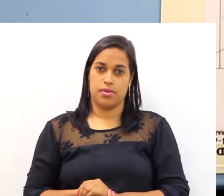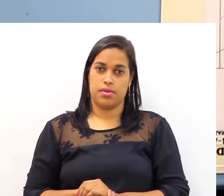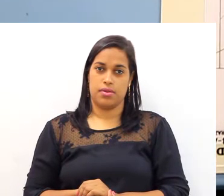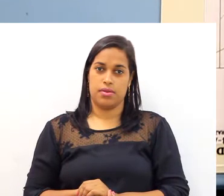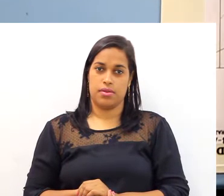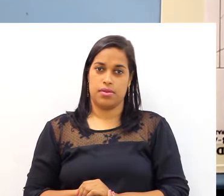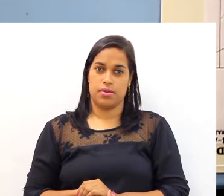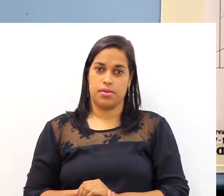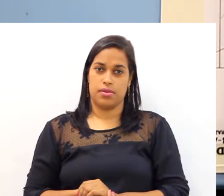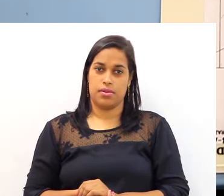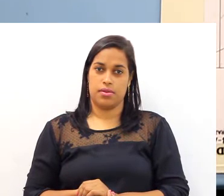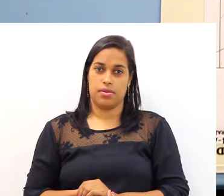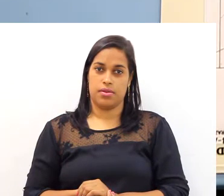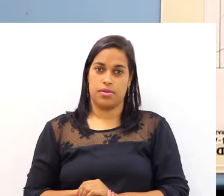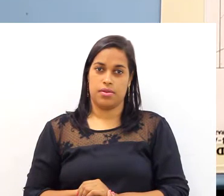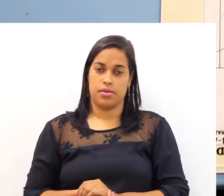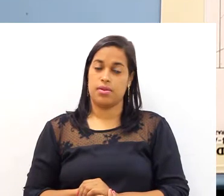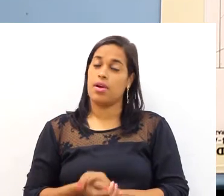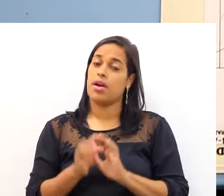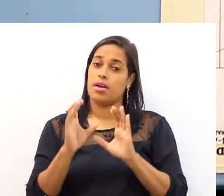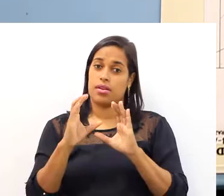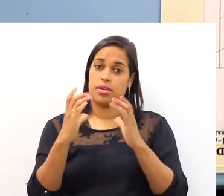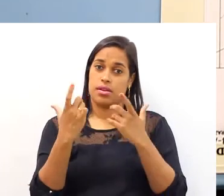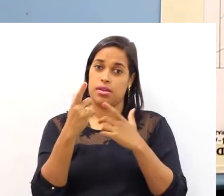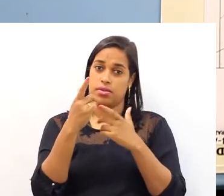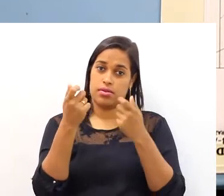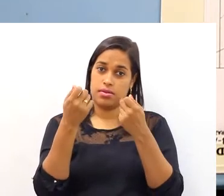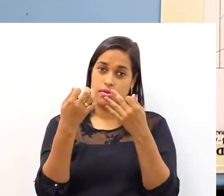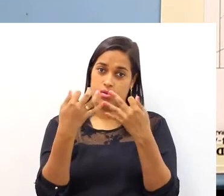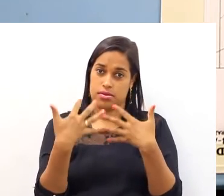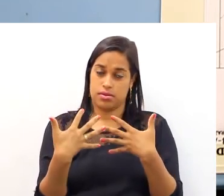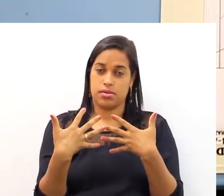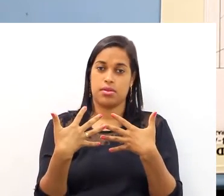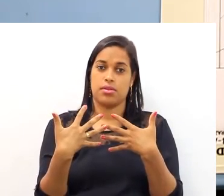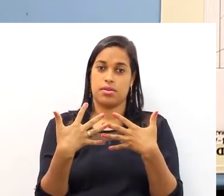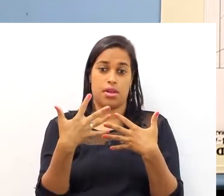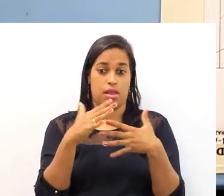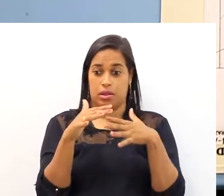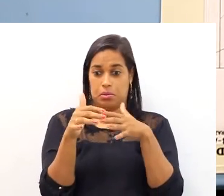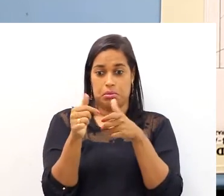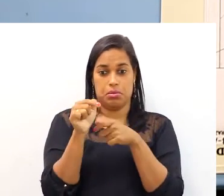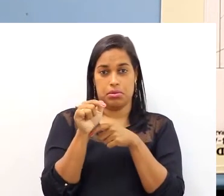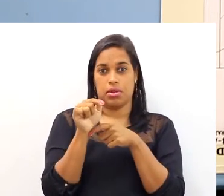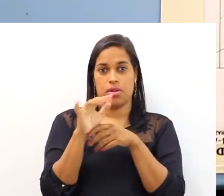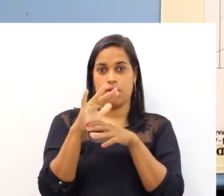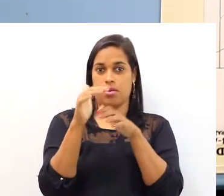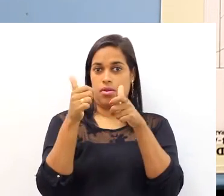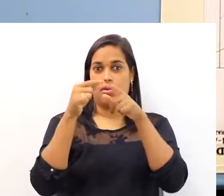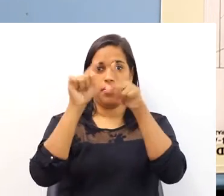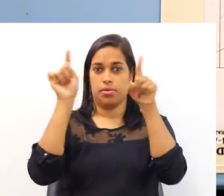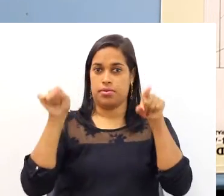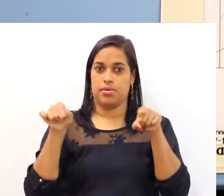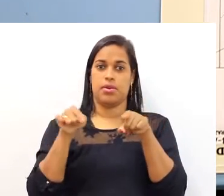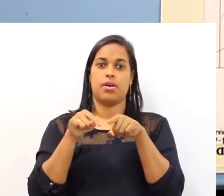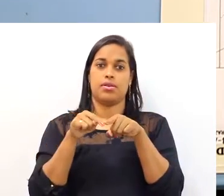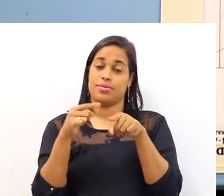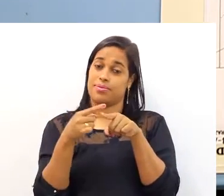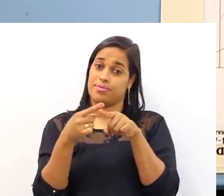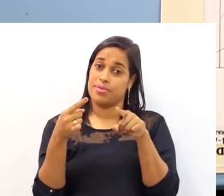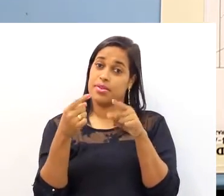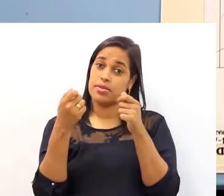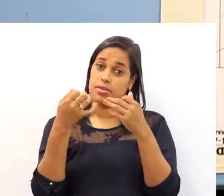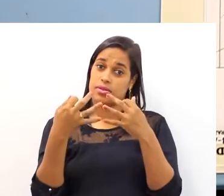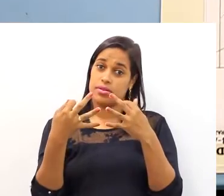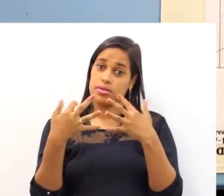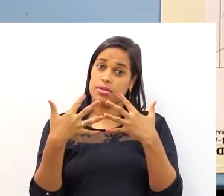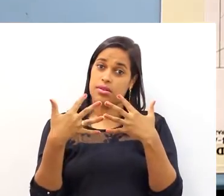lógico que você vai me dizer que essa não é a melhor posição para fazer o meu quadro, mas aí eu te